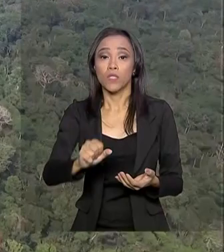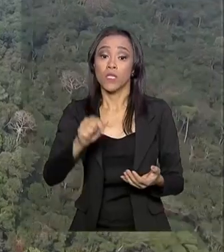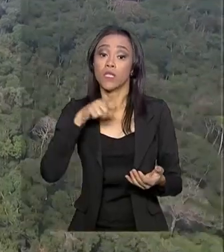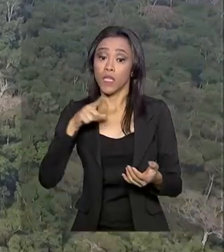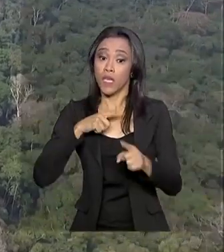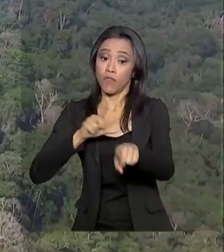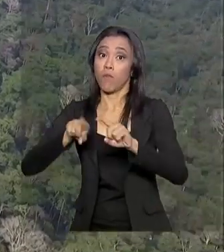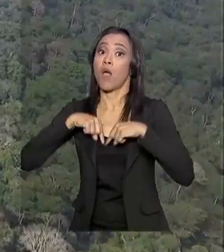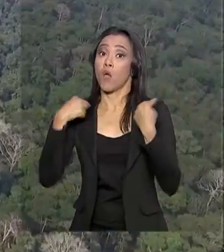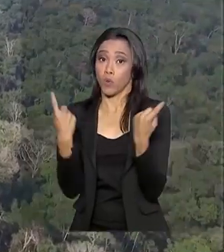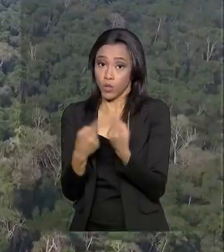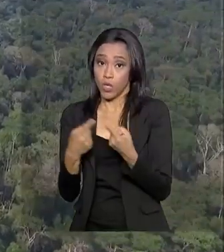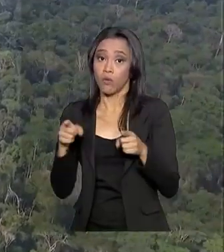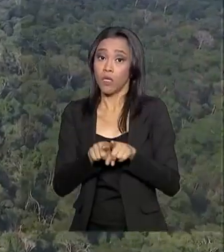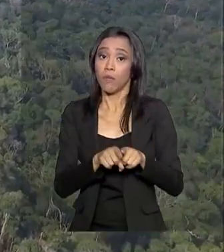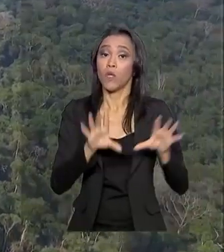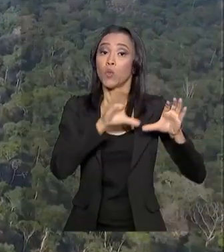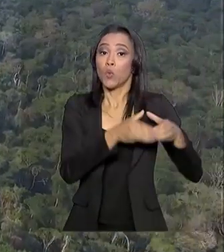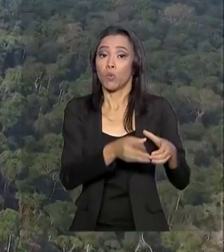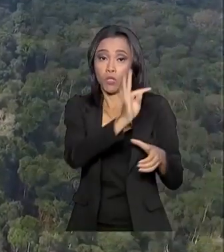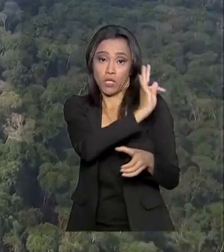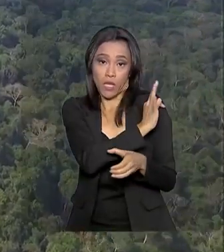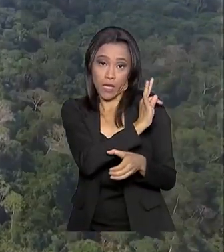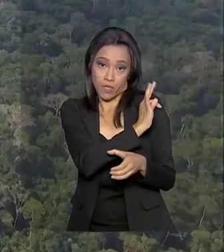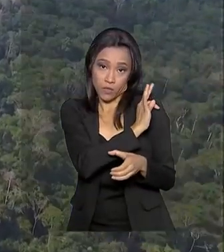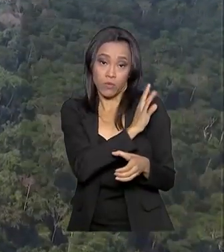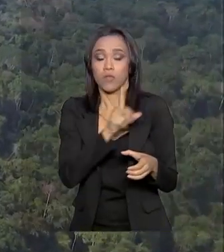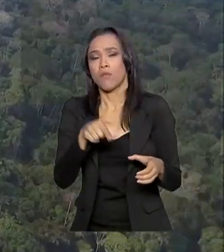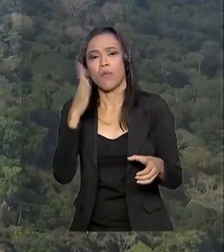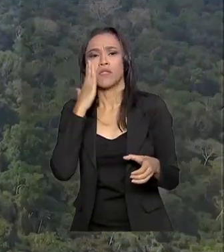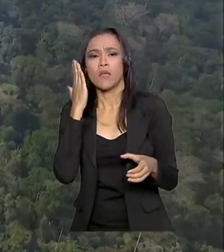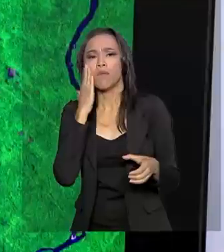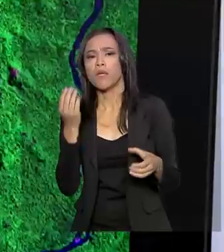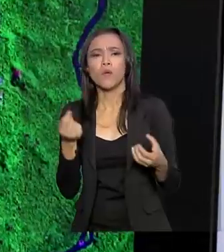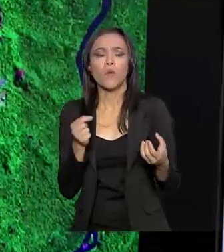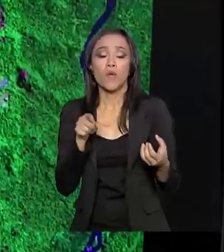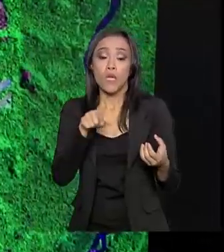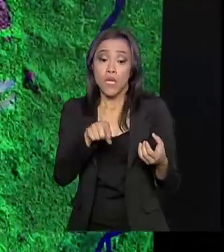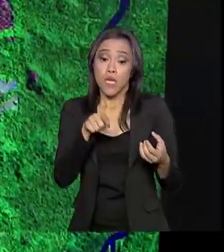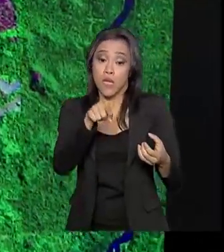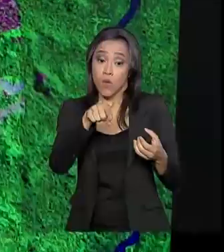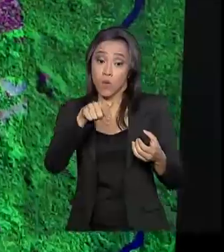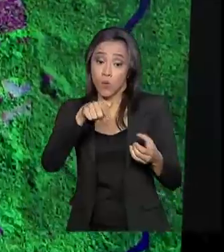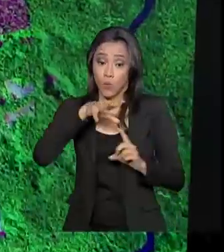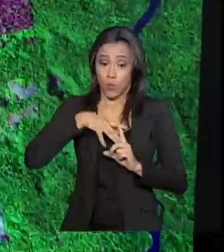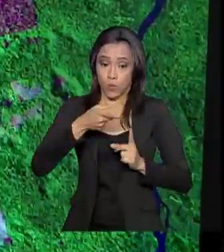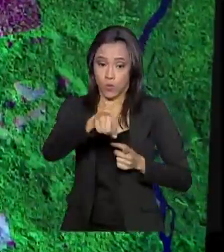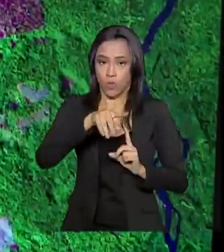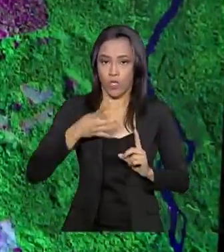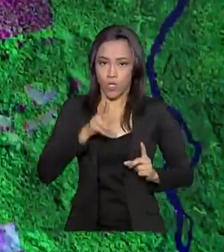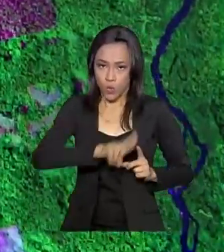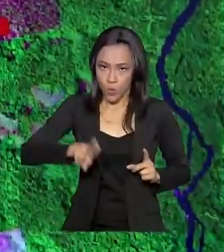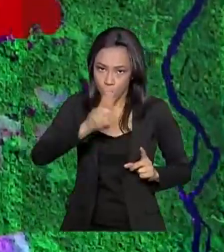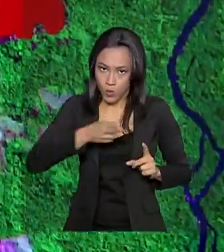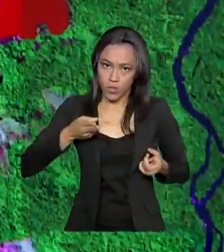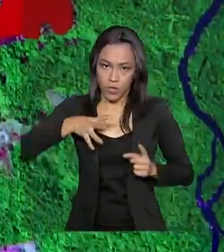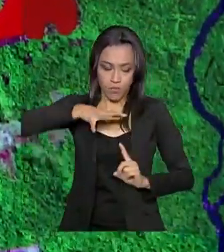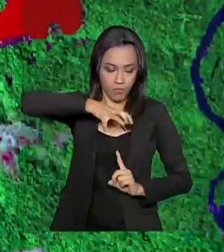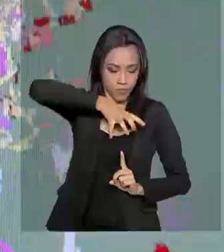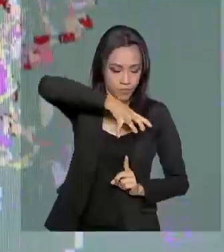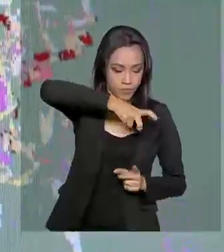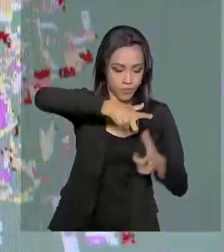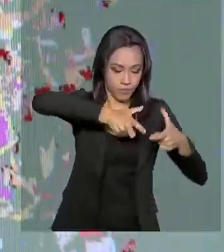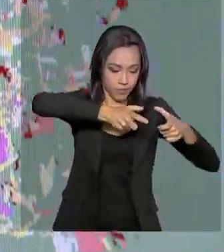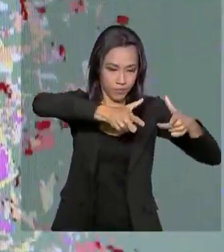Pontes, e também técnicos do INPE e do IBAMA. Segundo o ministro, o sistema que usa imagens de satélite tem apresentado